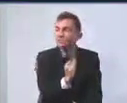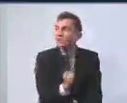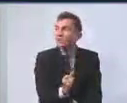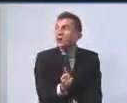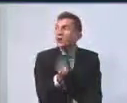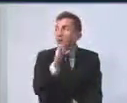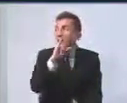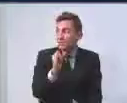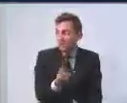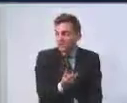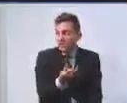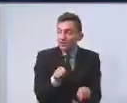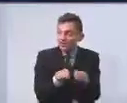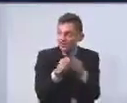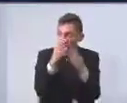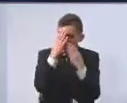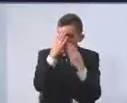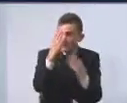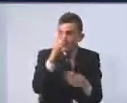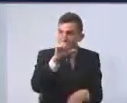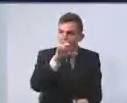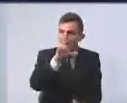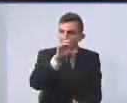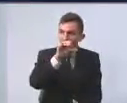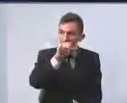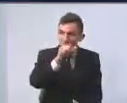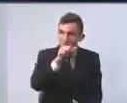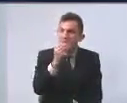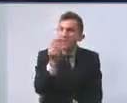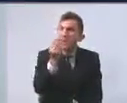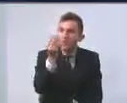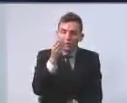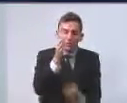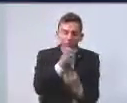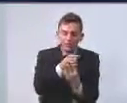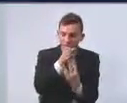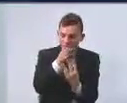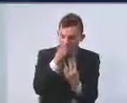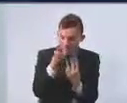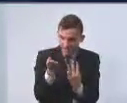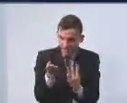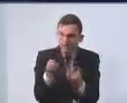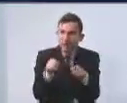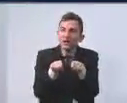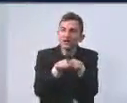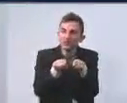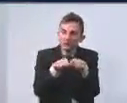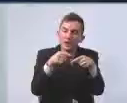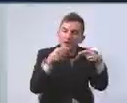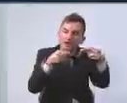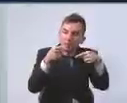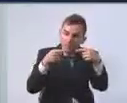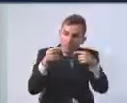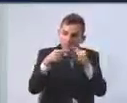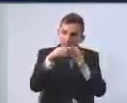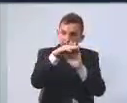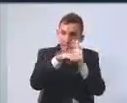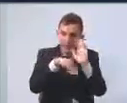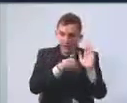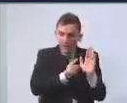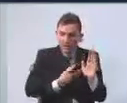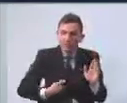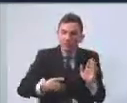Aproveitando e agradecendo a Lúcia pela explicação das subdivisões, da prestação da política pública da assistência social na questão